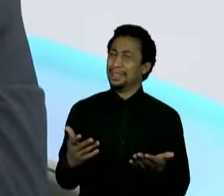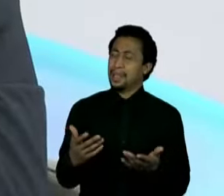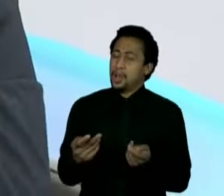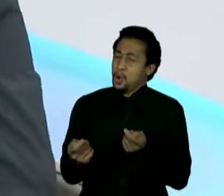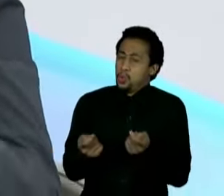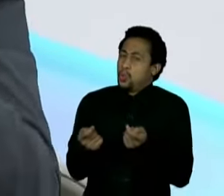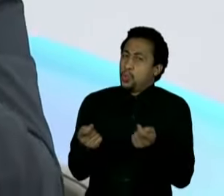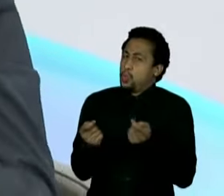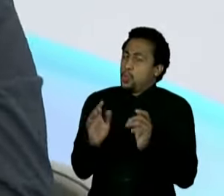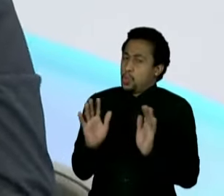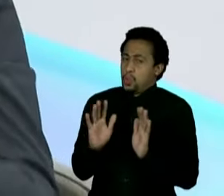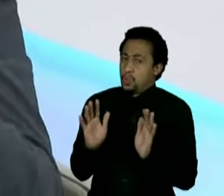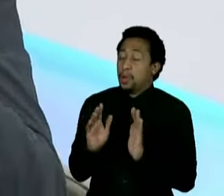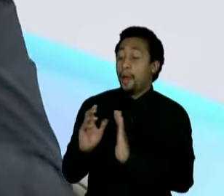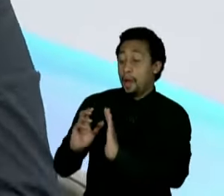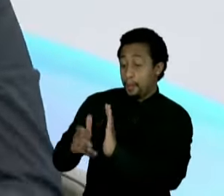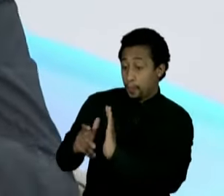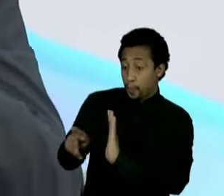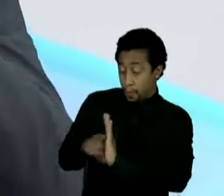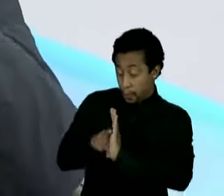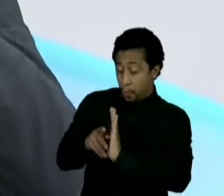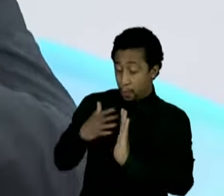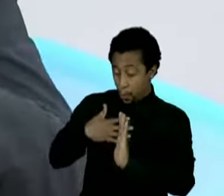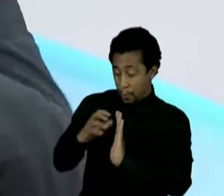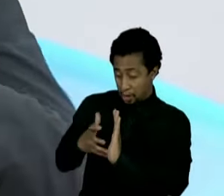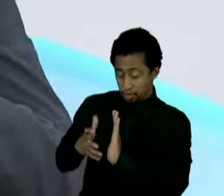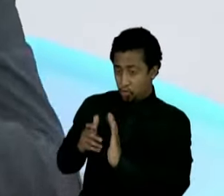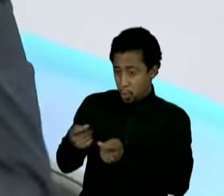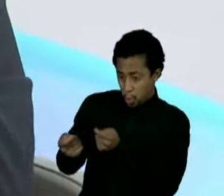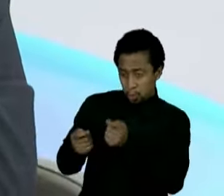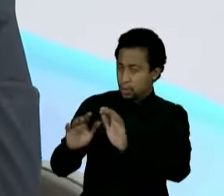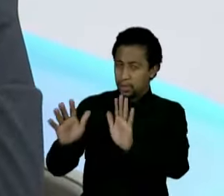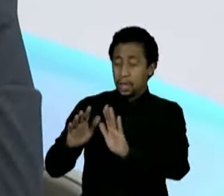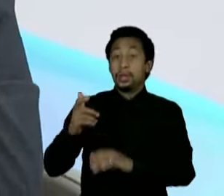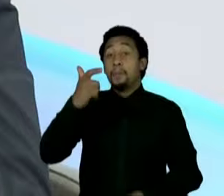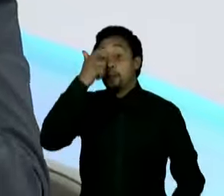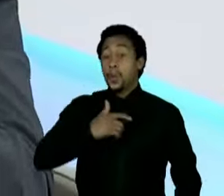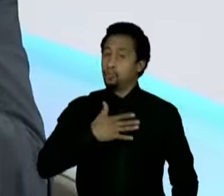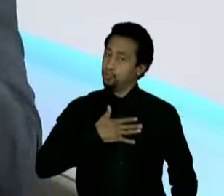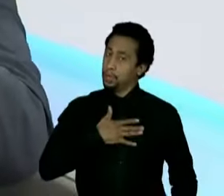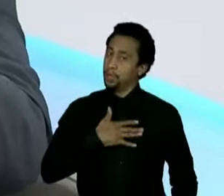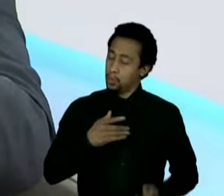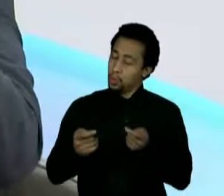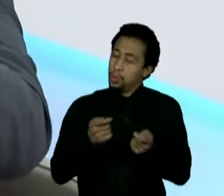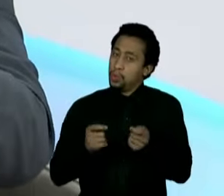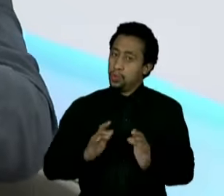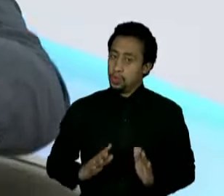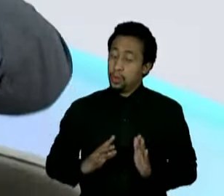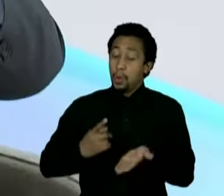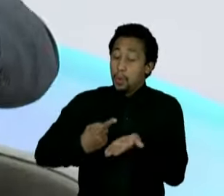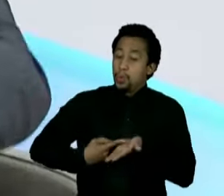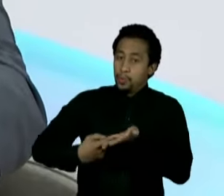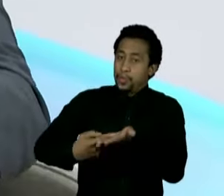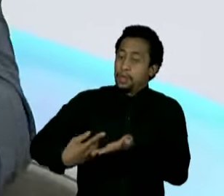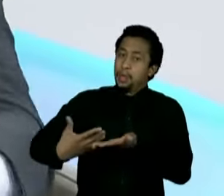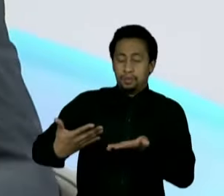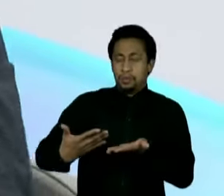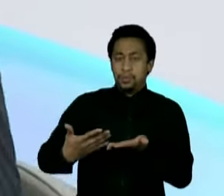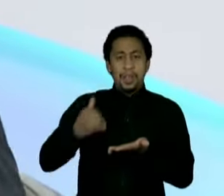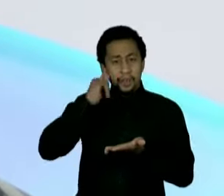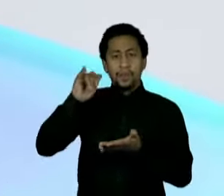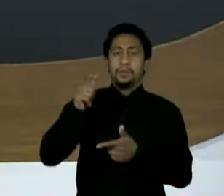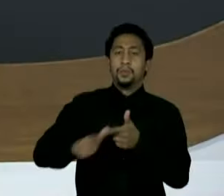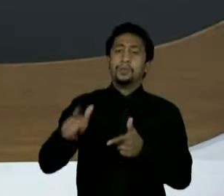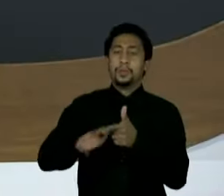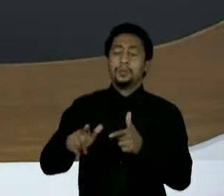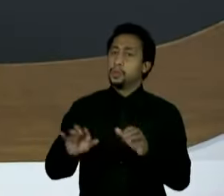as pessoas do meu partido. Eu controlo o meu voto e a minha forma de pensar. Eu acho que o combinado não é caro. O que está dado a palavra, está